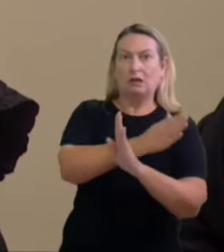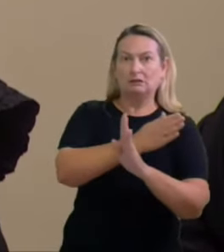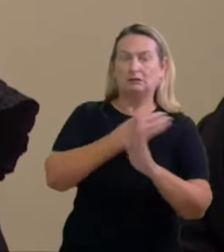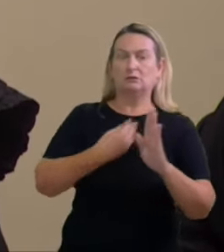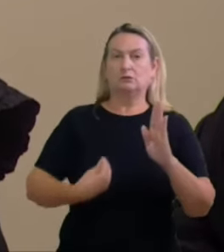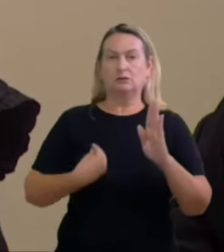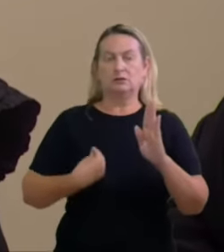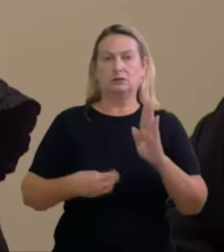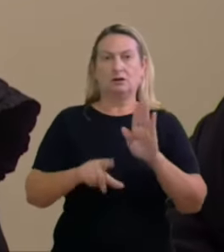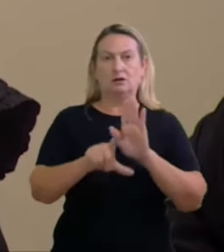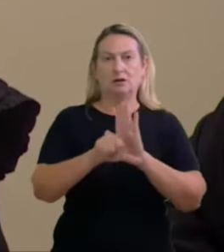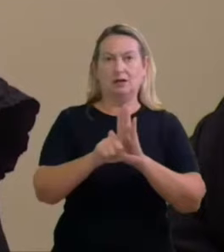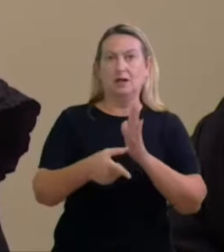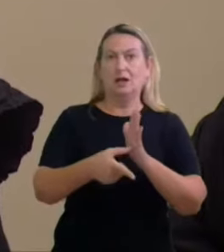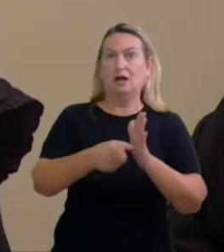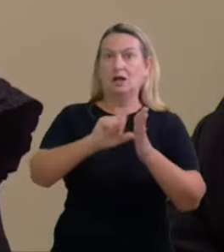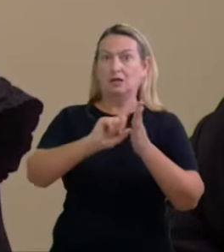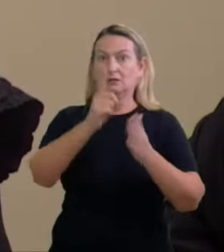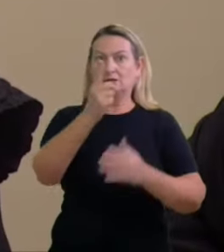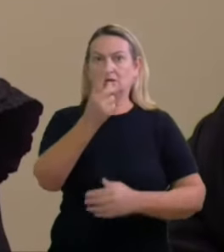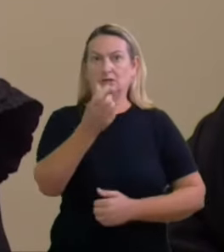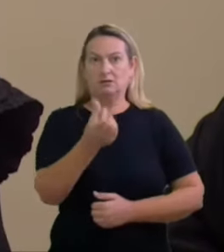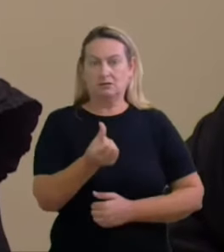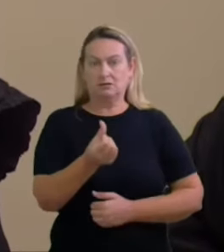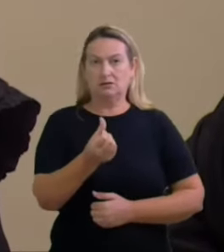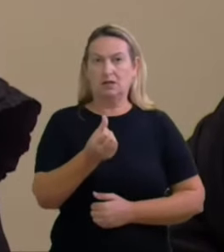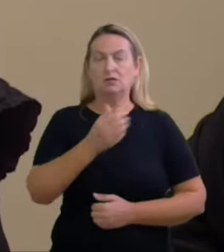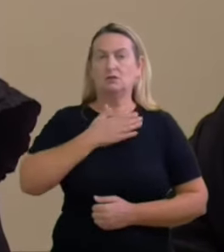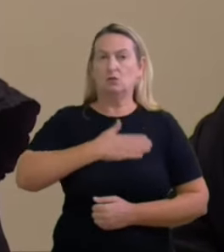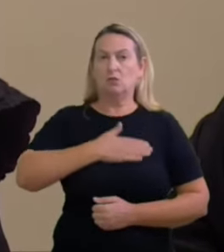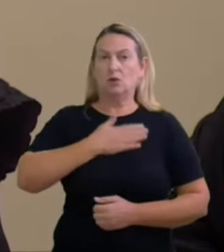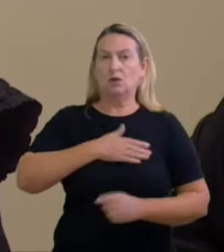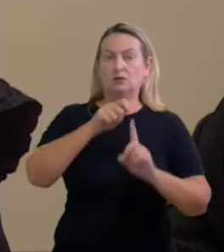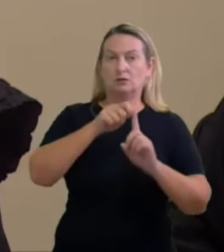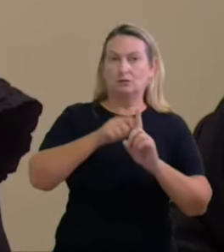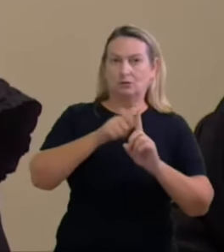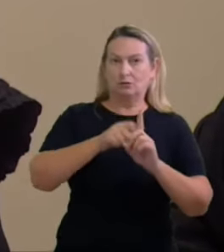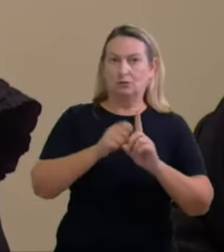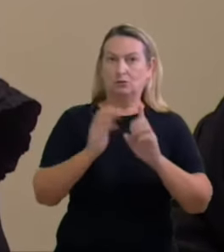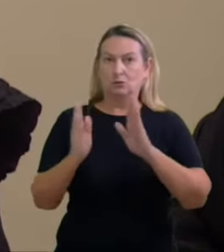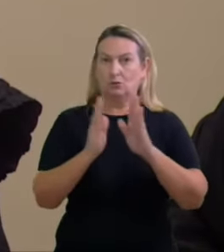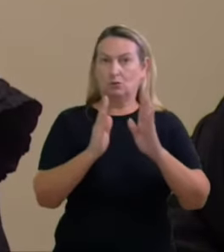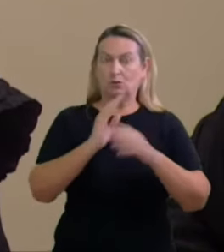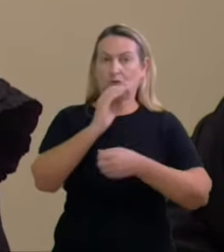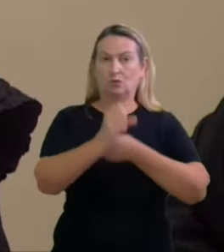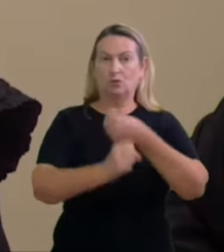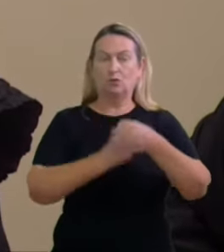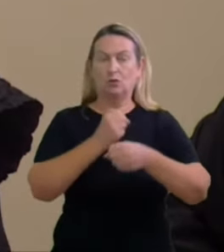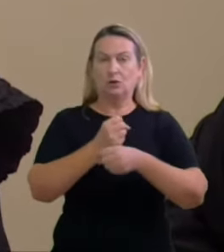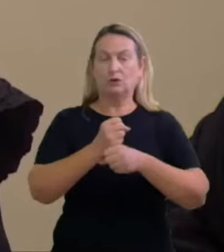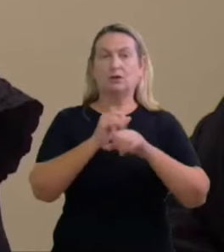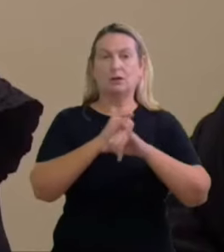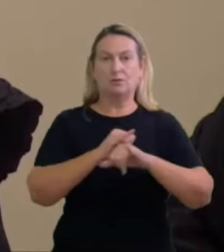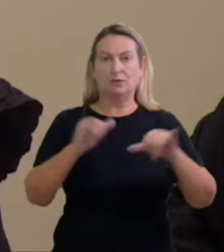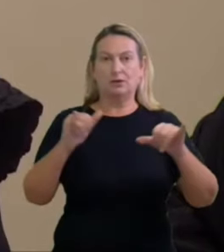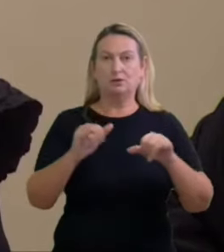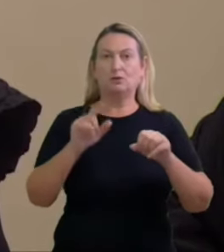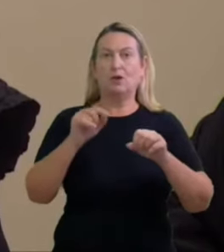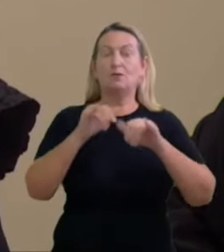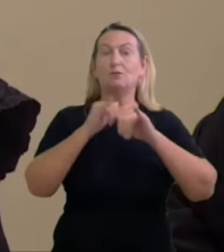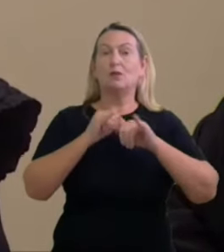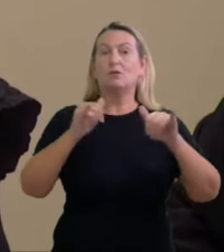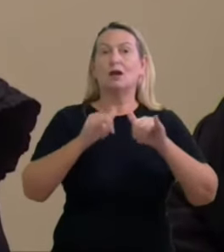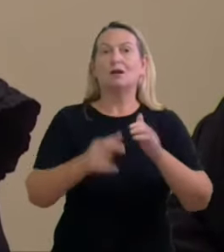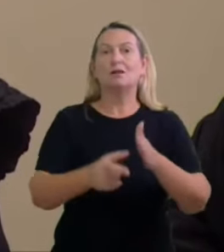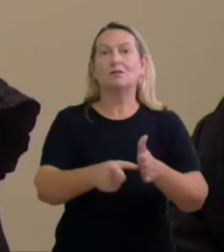seja antes de 16 de agosto do ano eleitoral caracterizam-se como propaganda extemporânea ou antecipada e